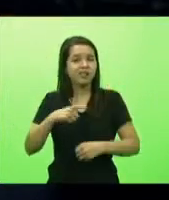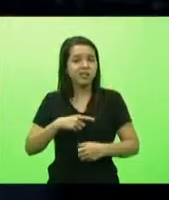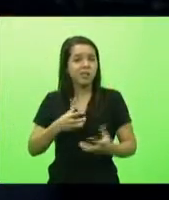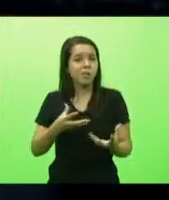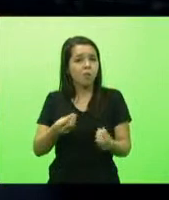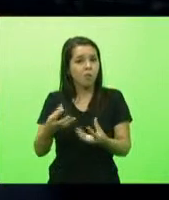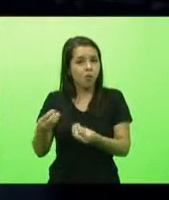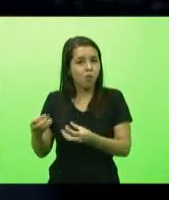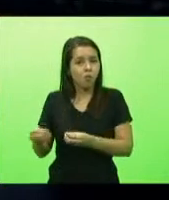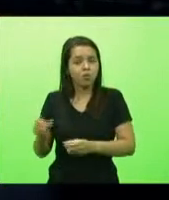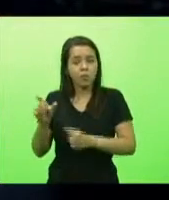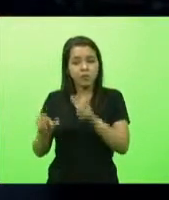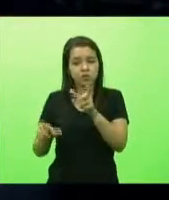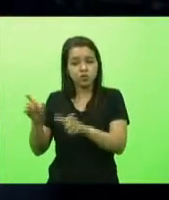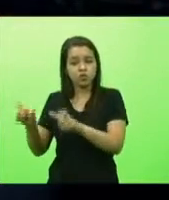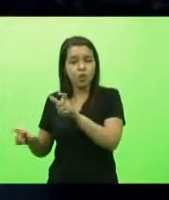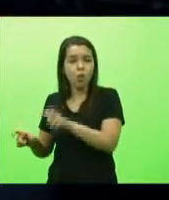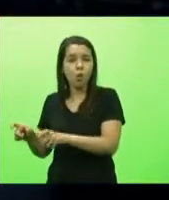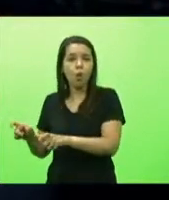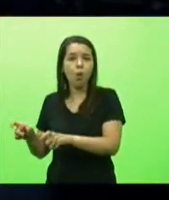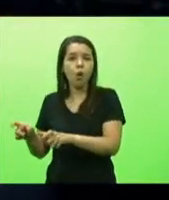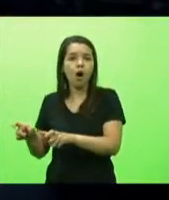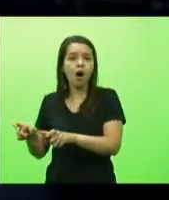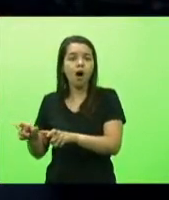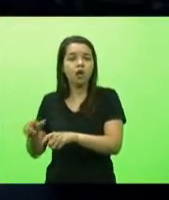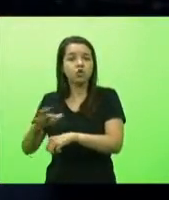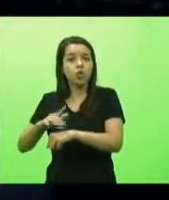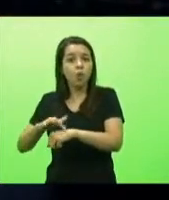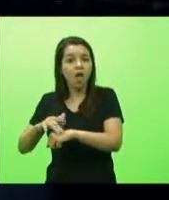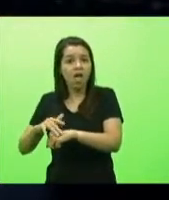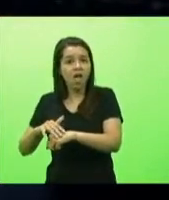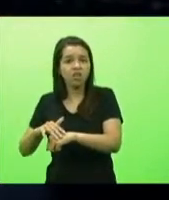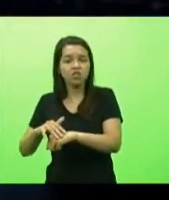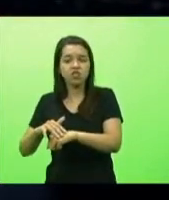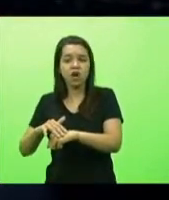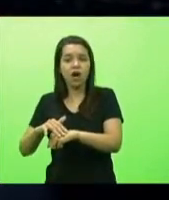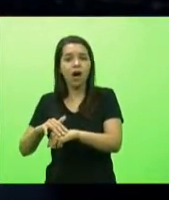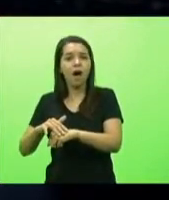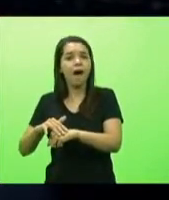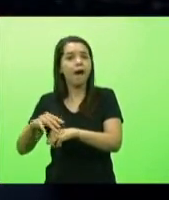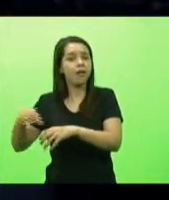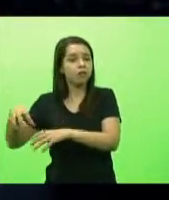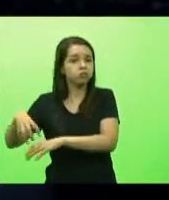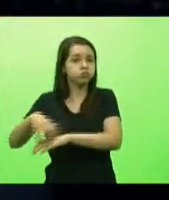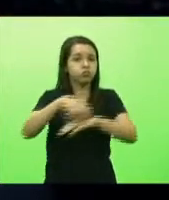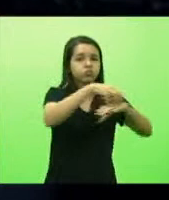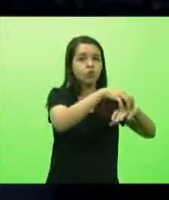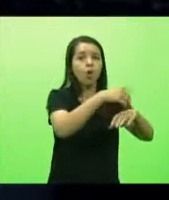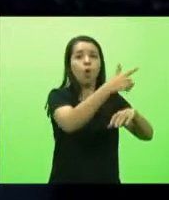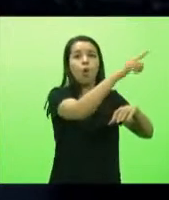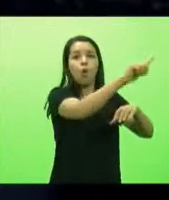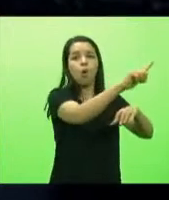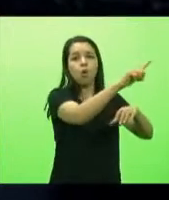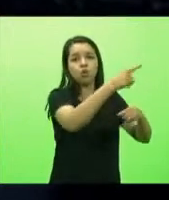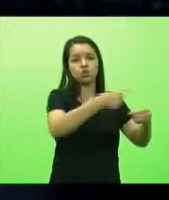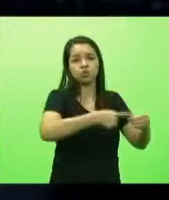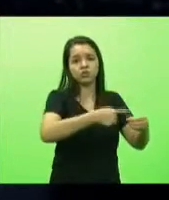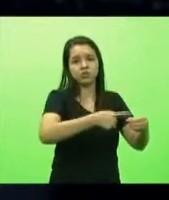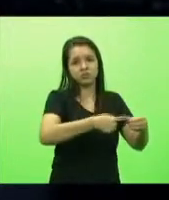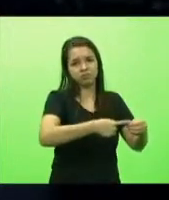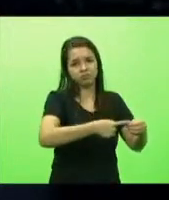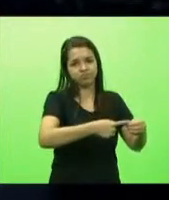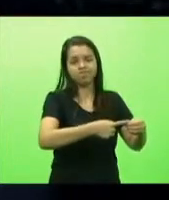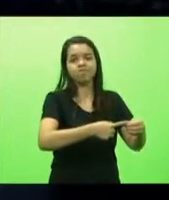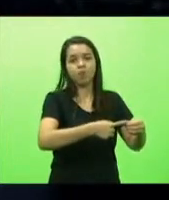encaminhados a outros municípios a outras regiões melhor dizendo e a pergunta que eu